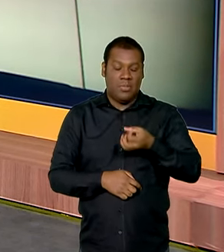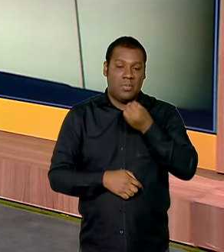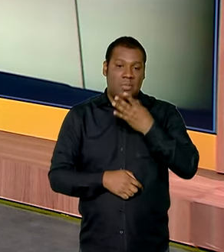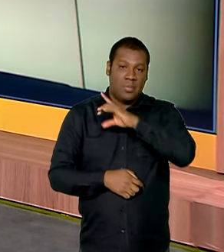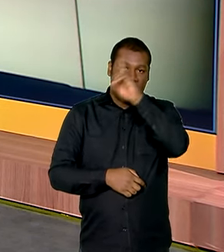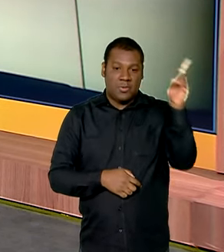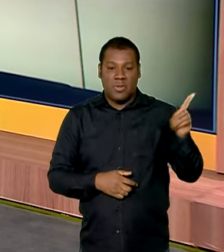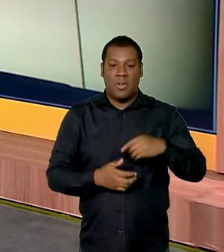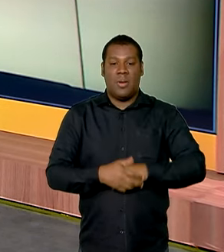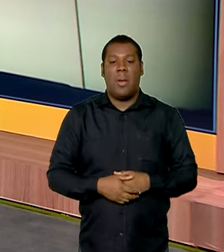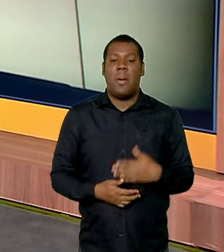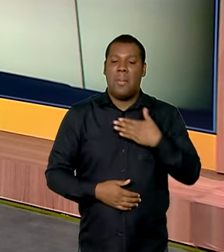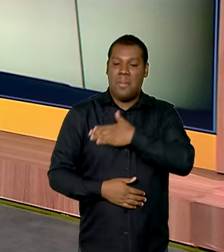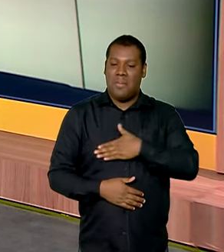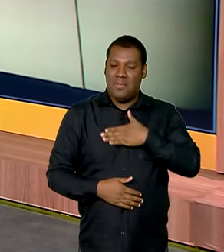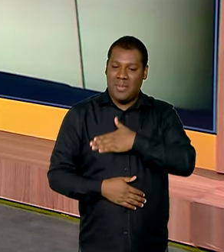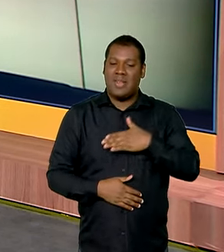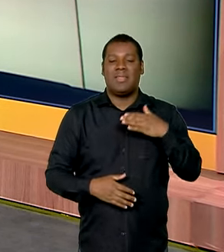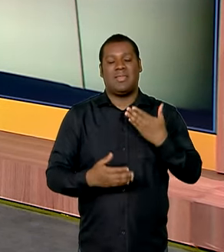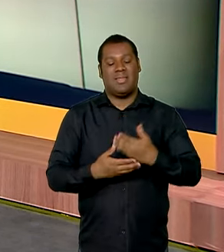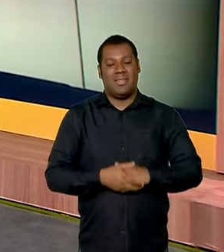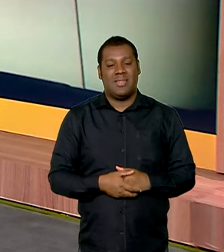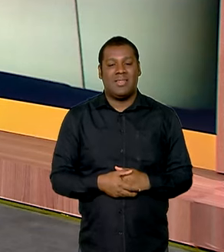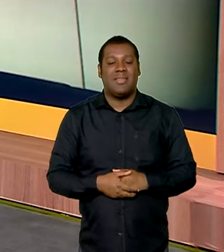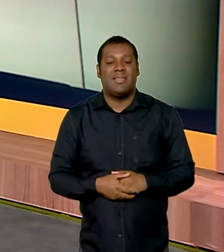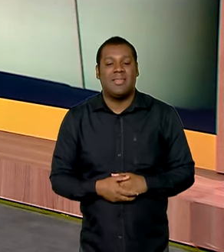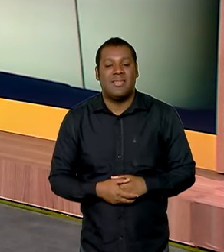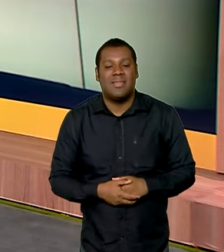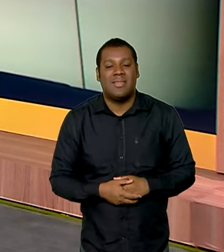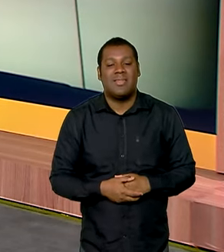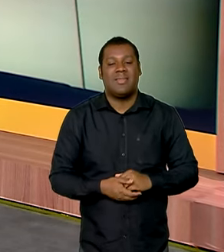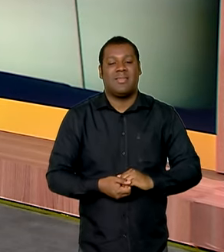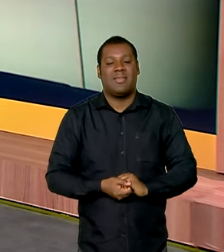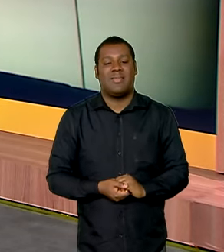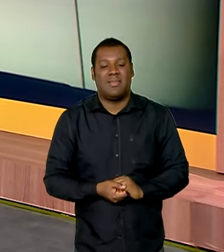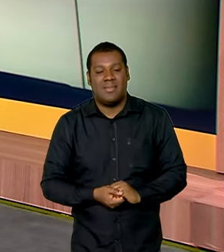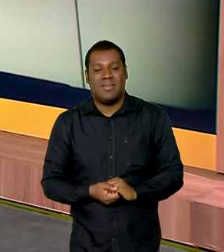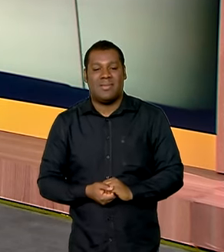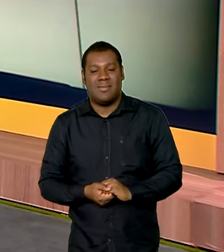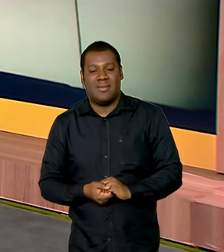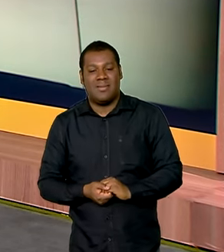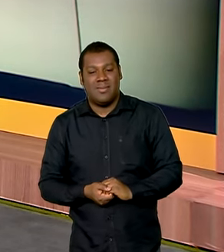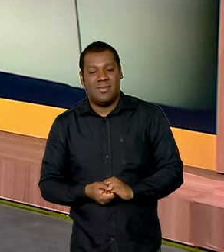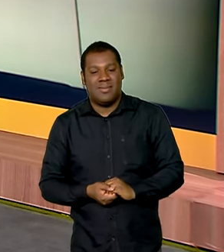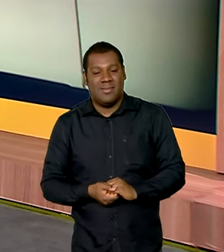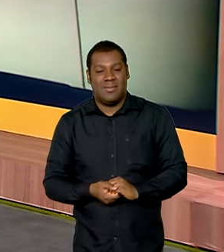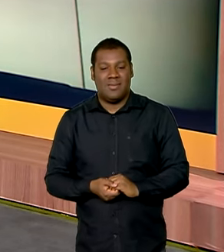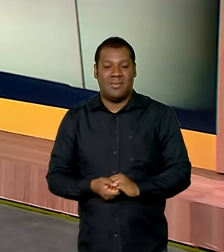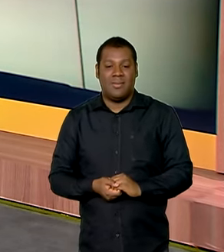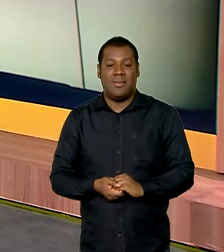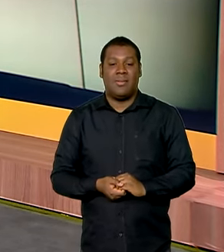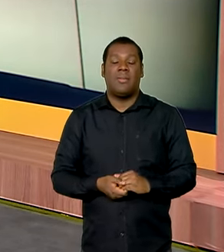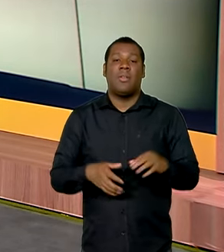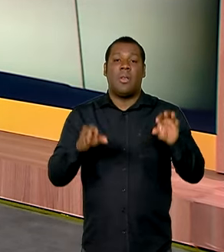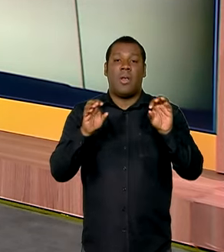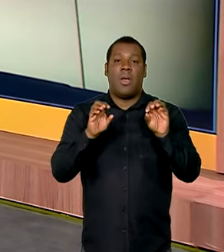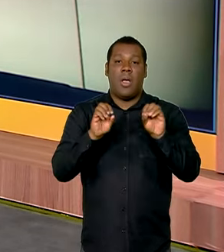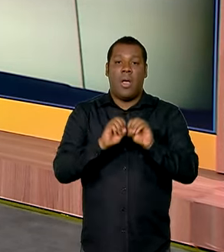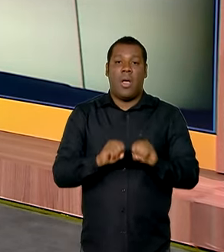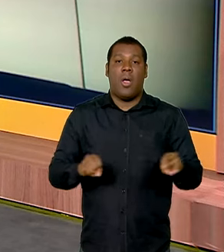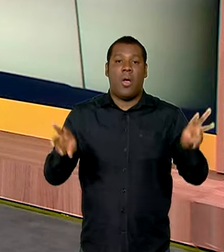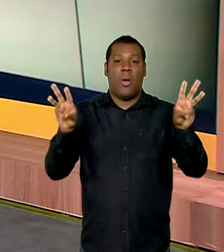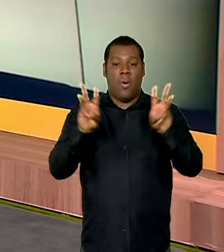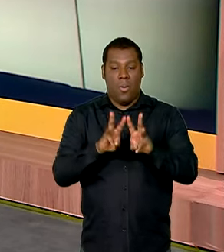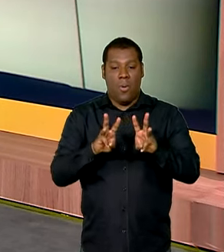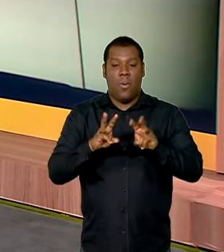Bom dia, é um prazer falar com vocês. Com o senhor também. Secretário, a Organização das Nações Unidas para o